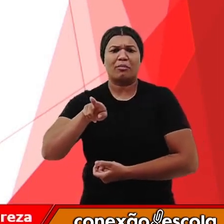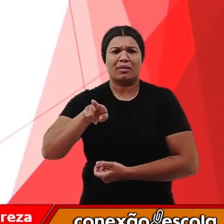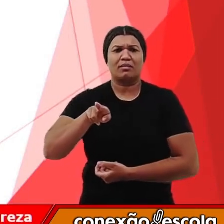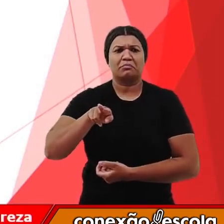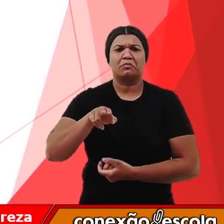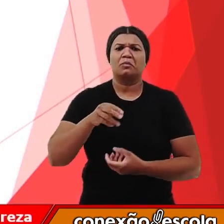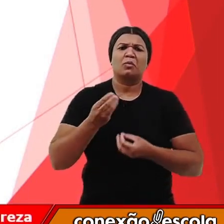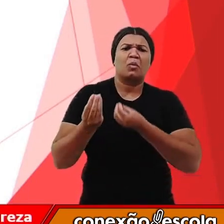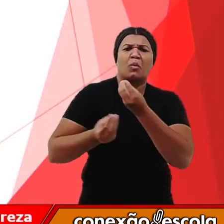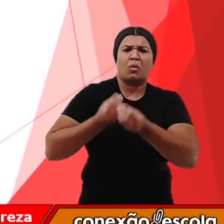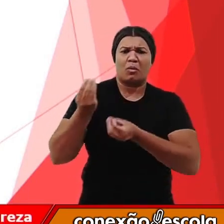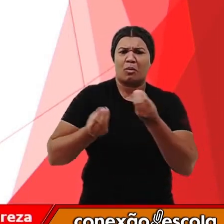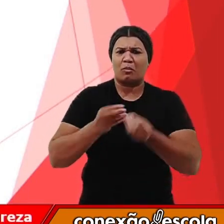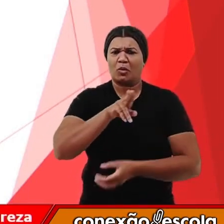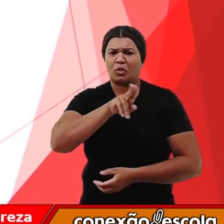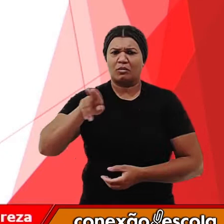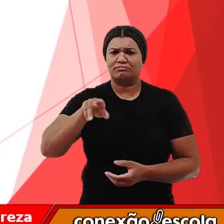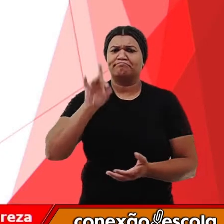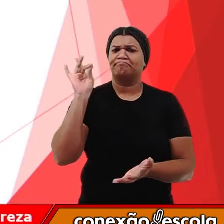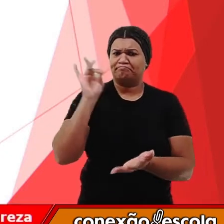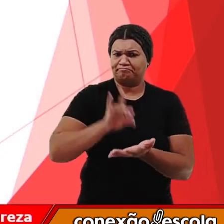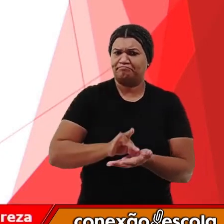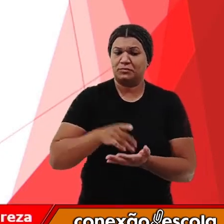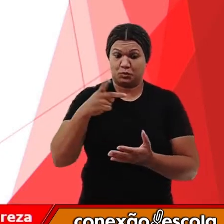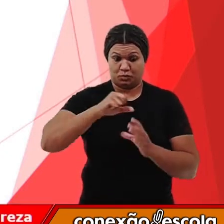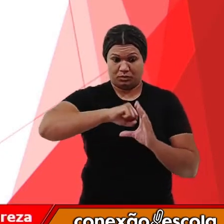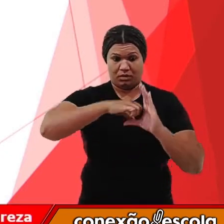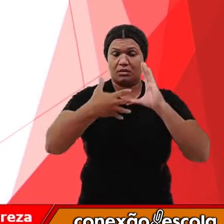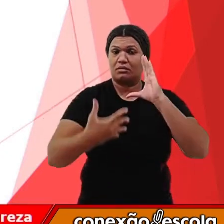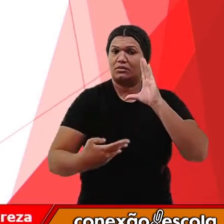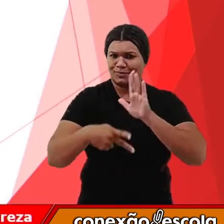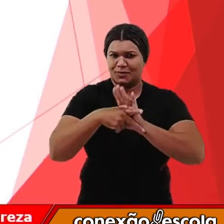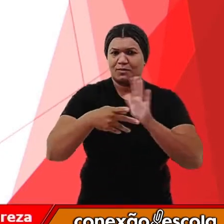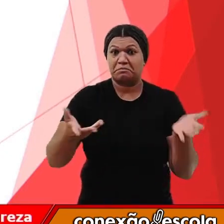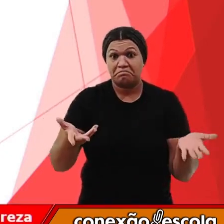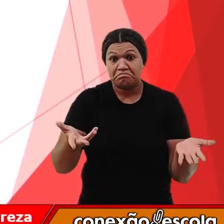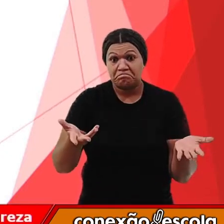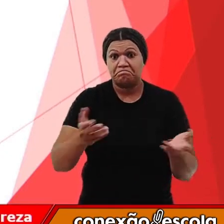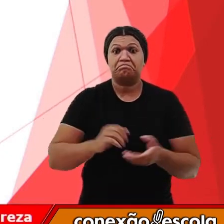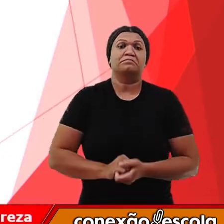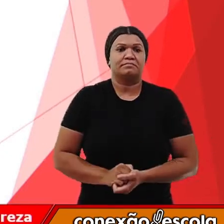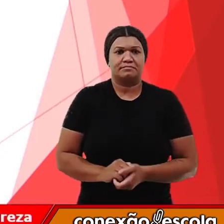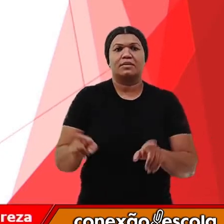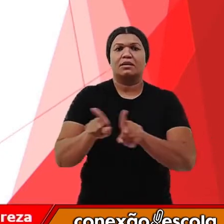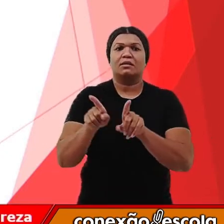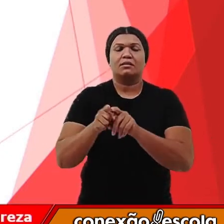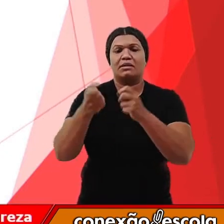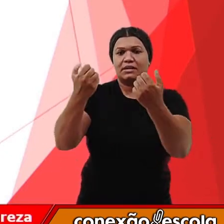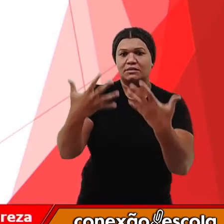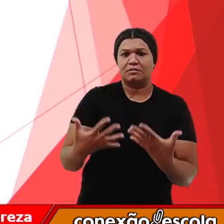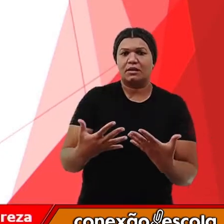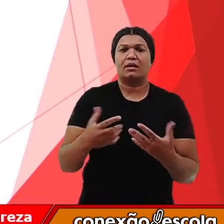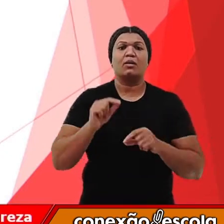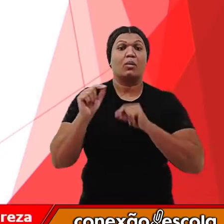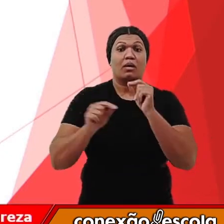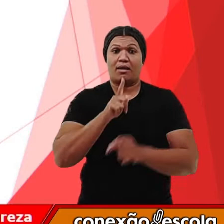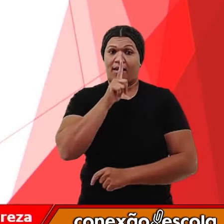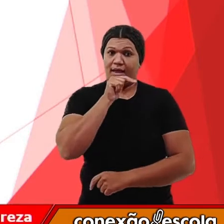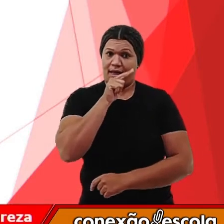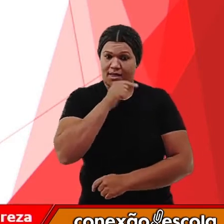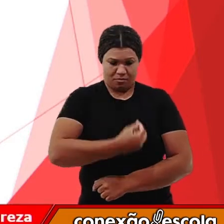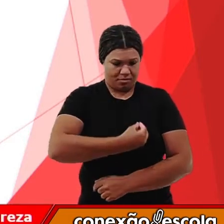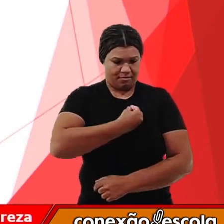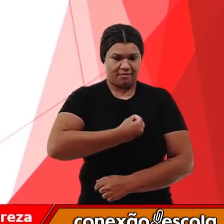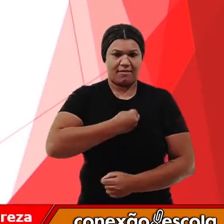Será que é um nome realmente adequado às suas características? Falaremos também sobre a água e a vida